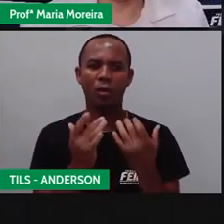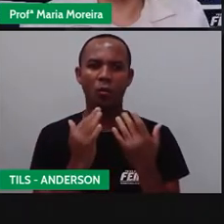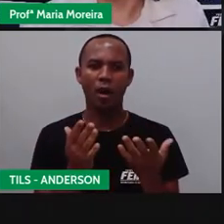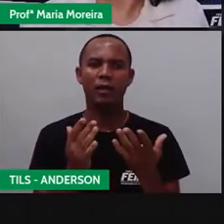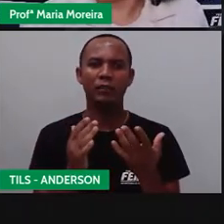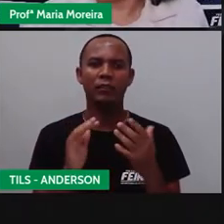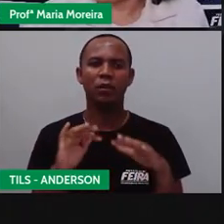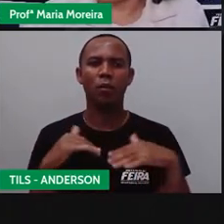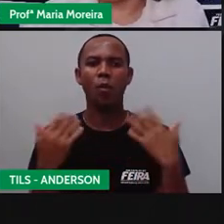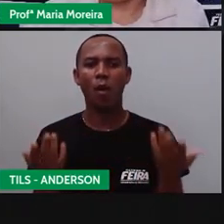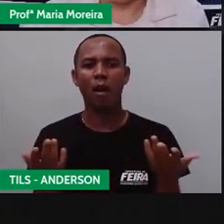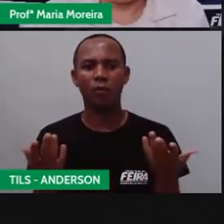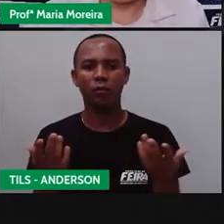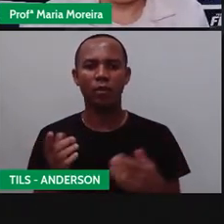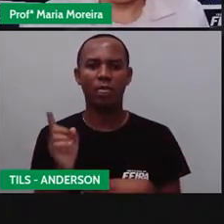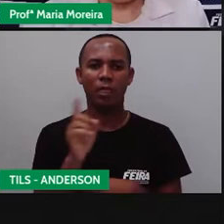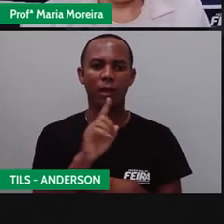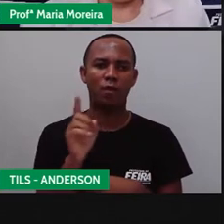Não verbal.